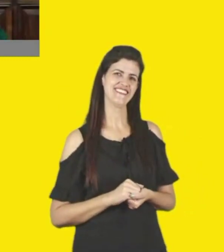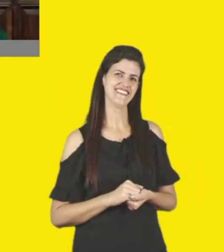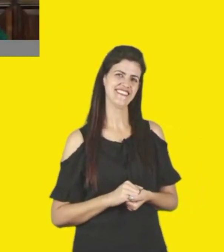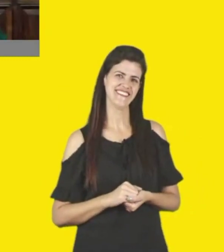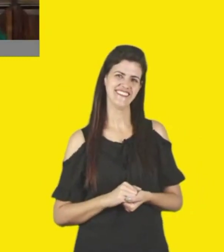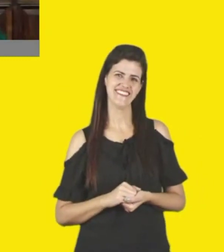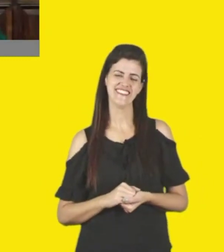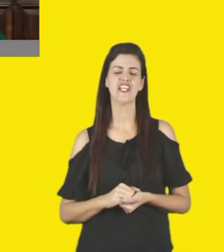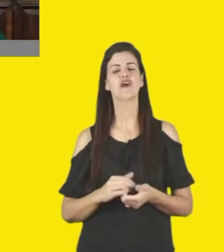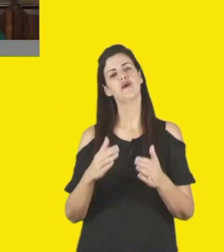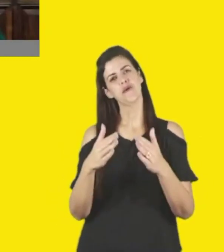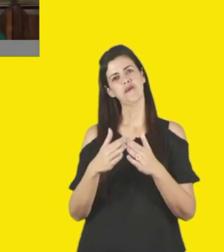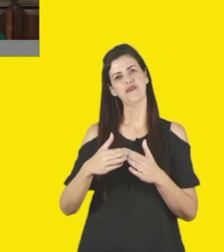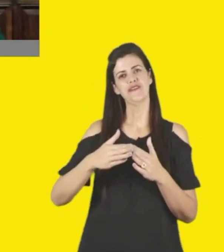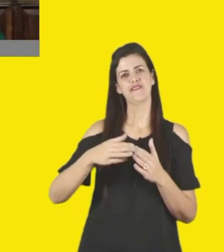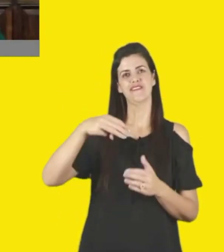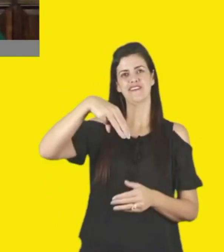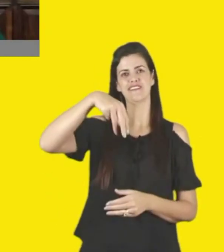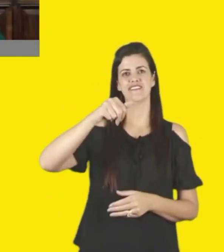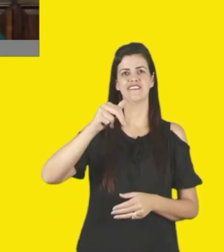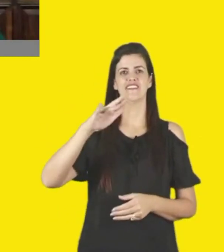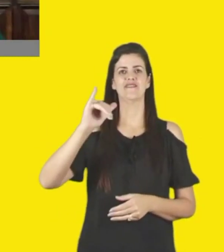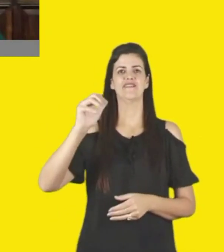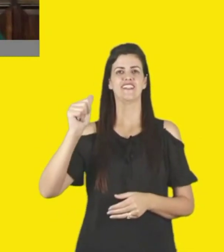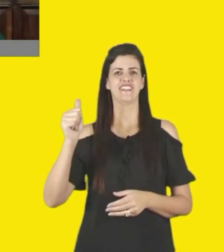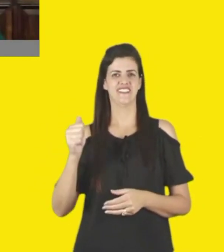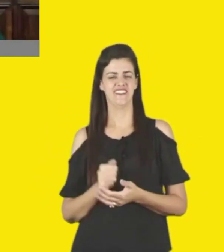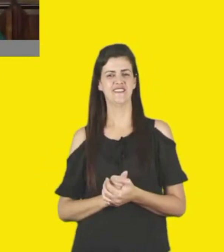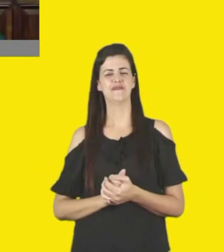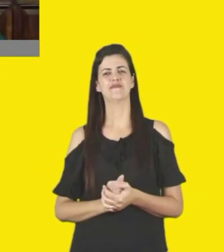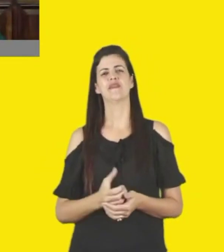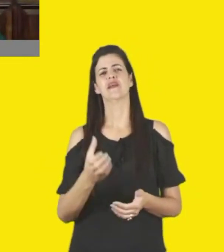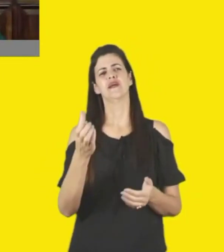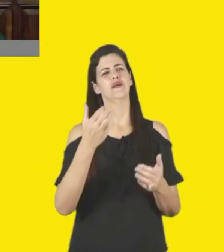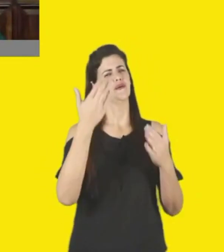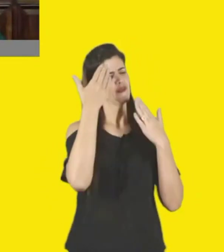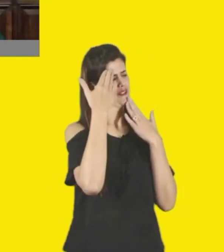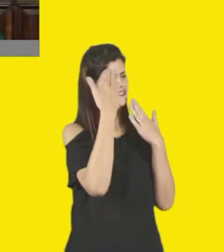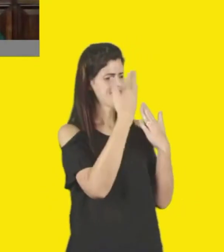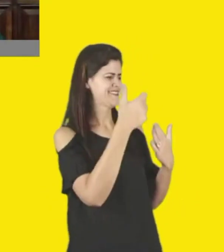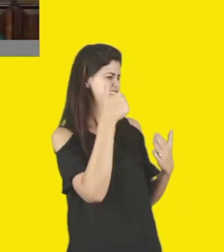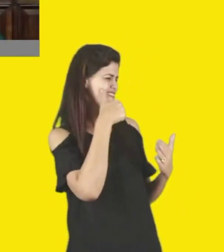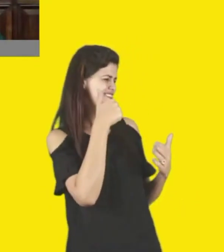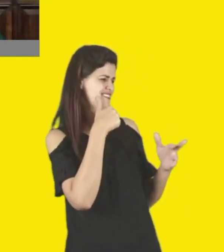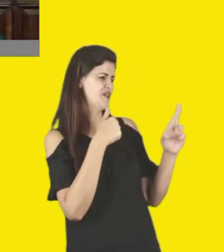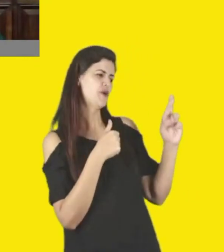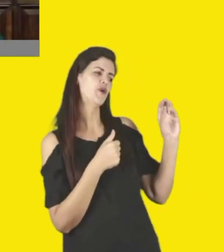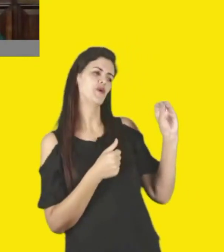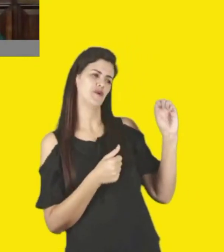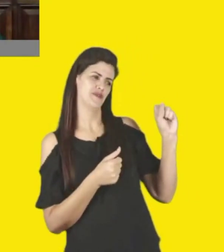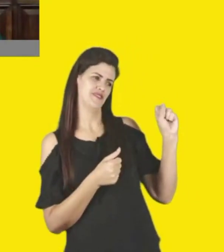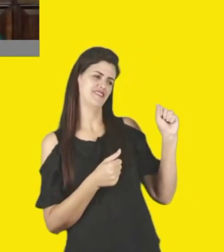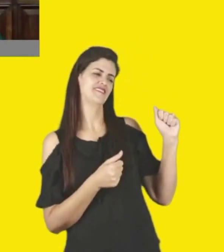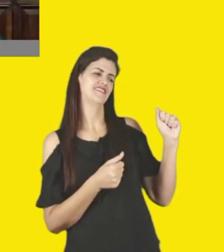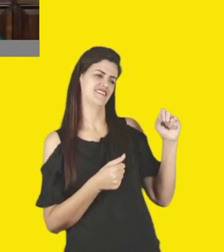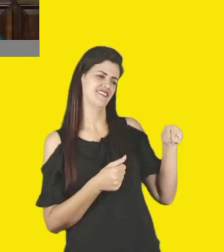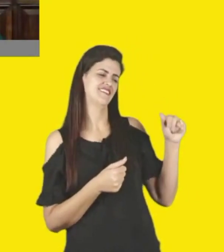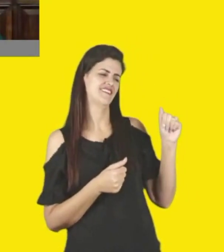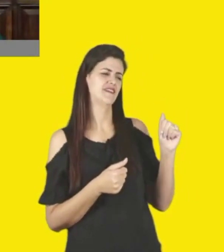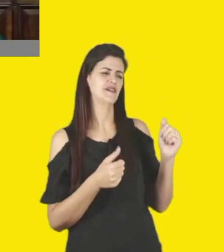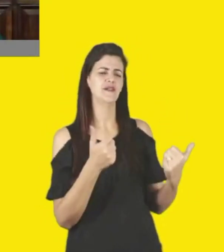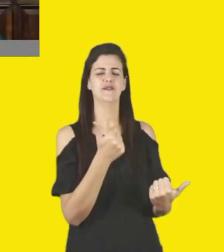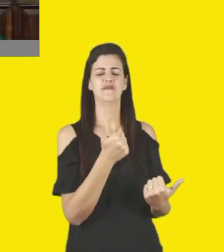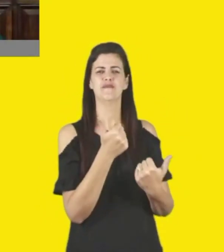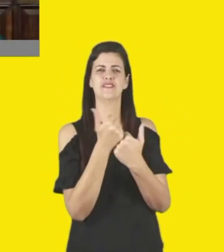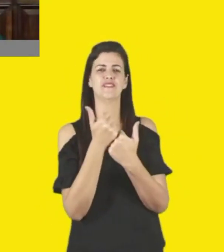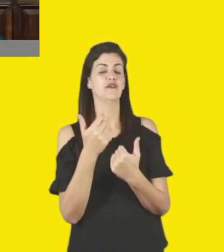suas considerações finais. Danilo, quero agradecer muito à Rosana, que a Rosana é uma parceiraça nossa, gente, né, independente, vocês